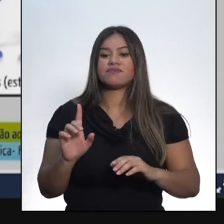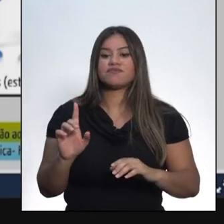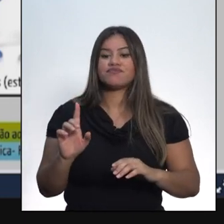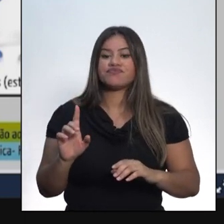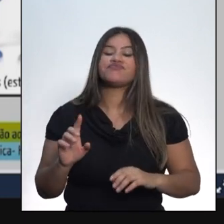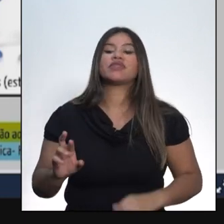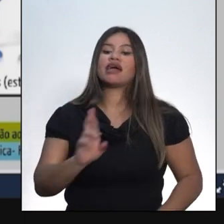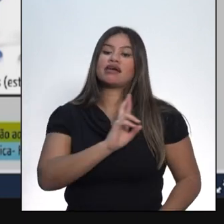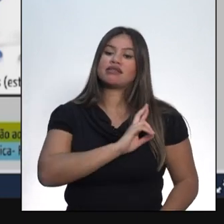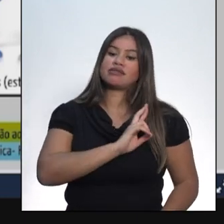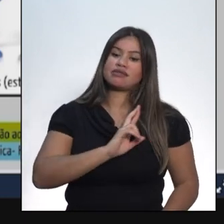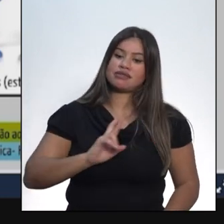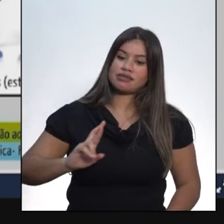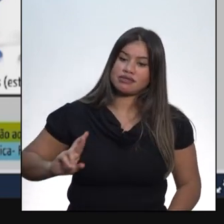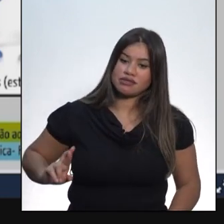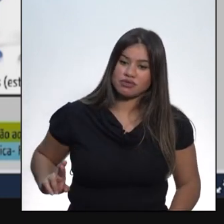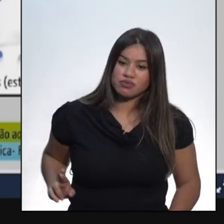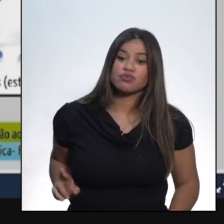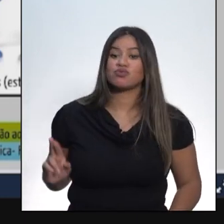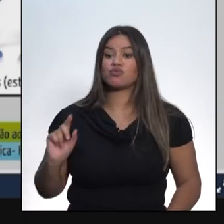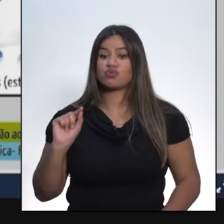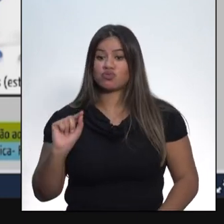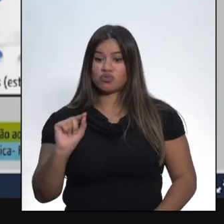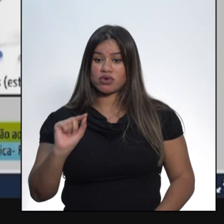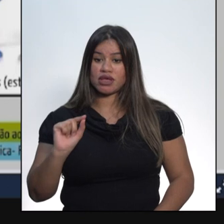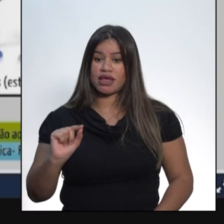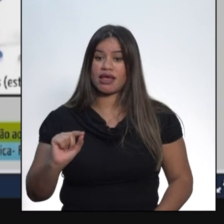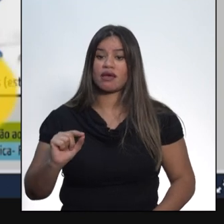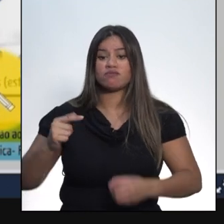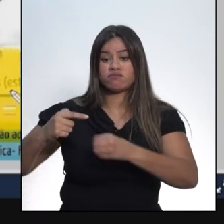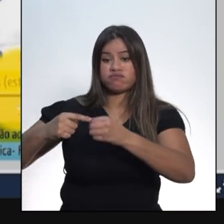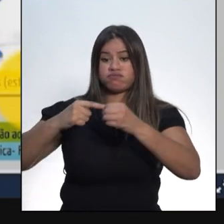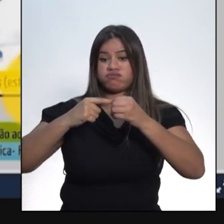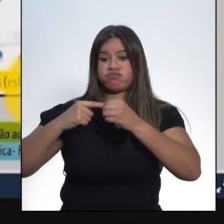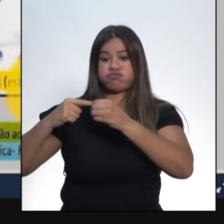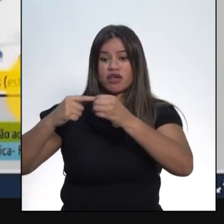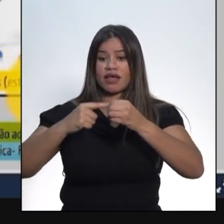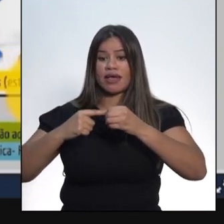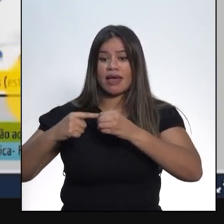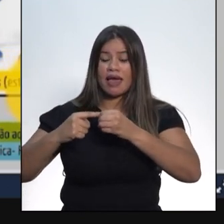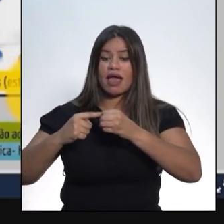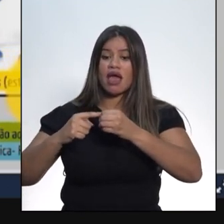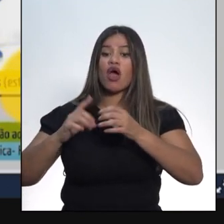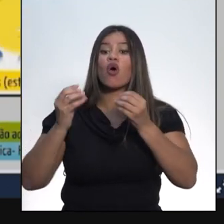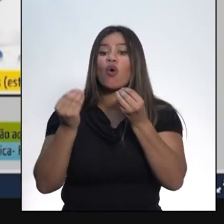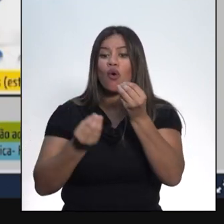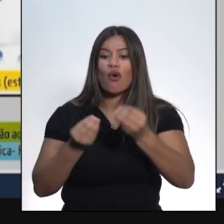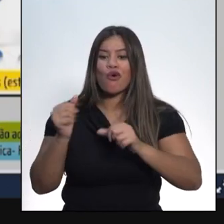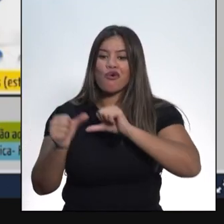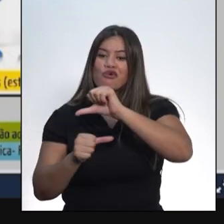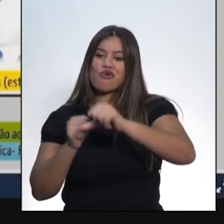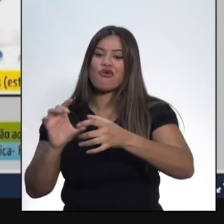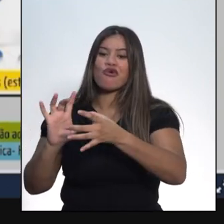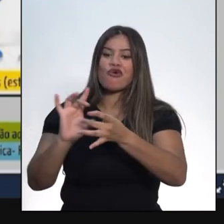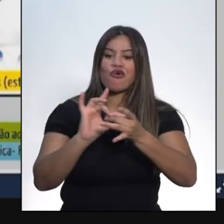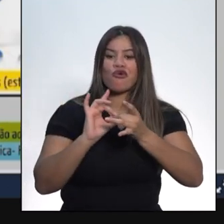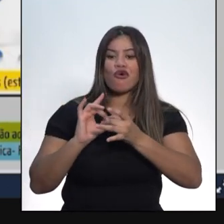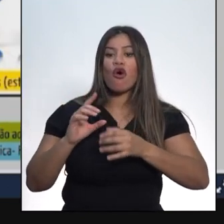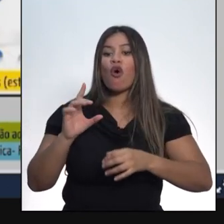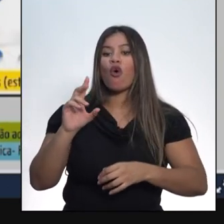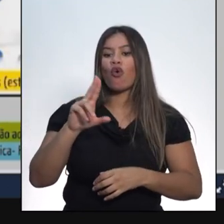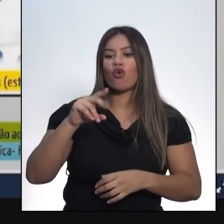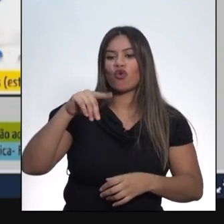República, as antigas províncias do Império foram transformadas em unidades federadas, que nós